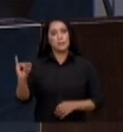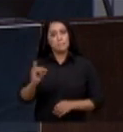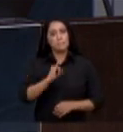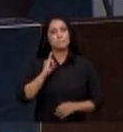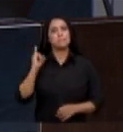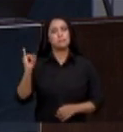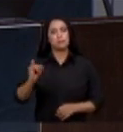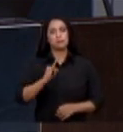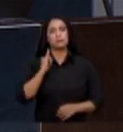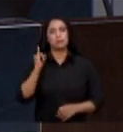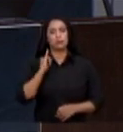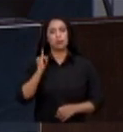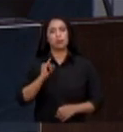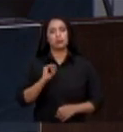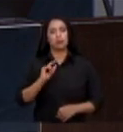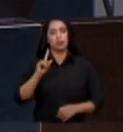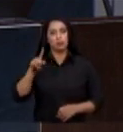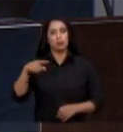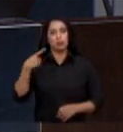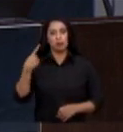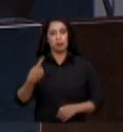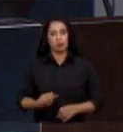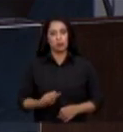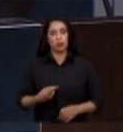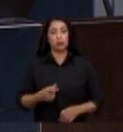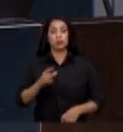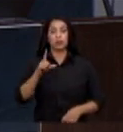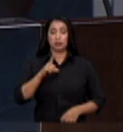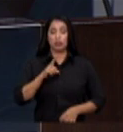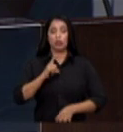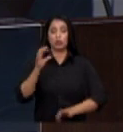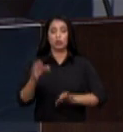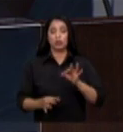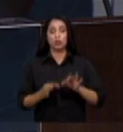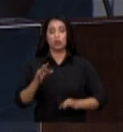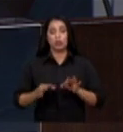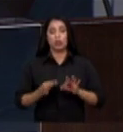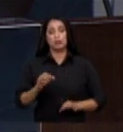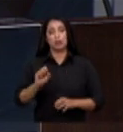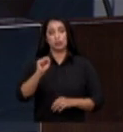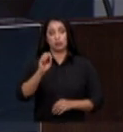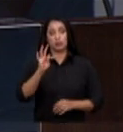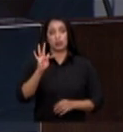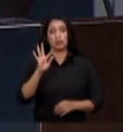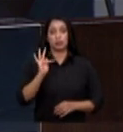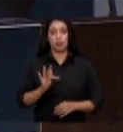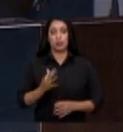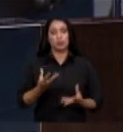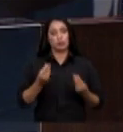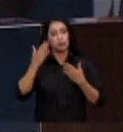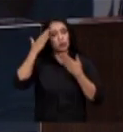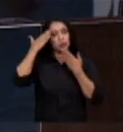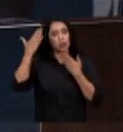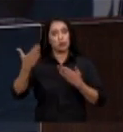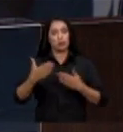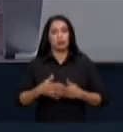para a formação do juízo de vossa excelência e da nossa Suprema Corte muito obrigado